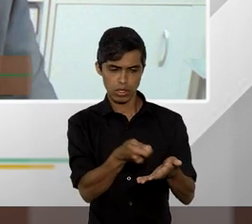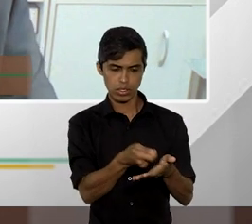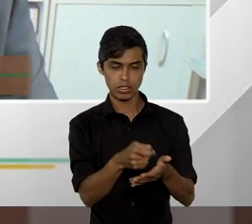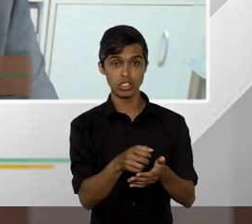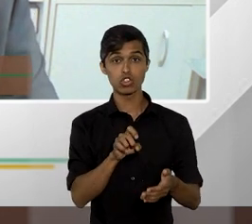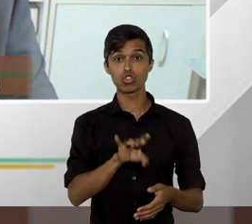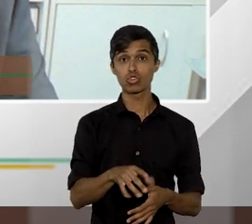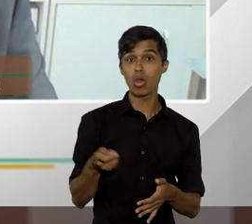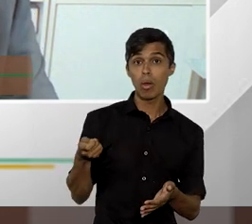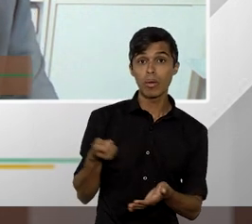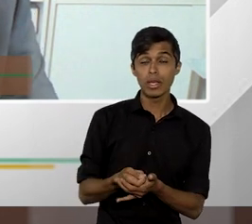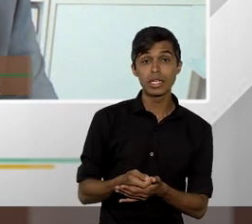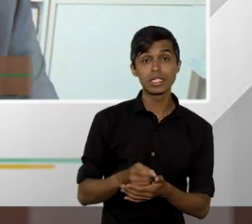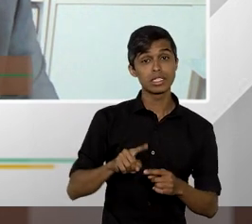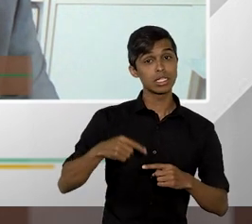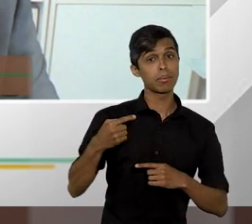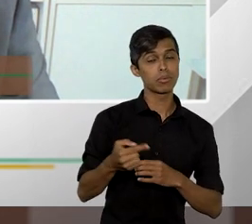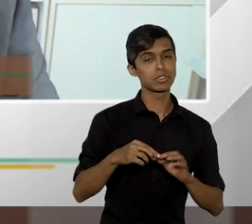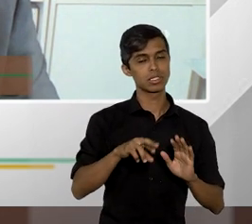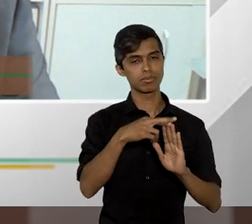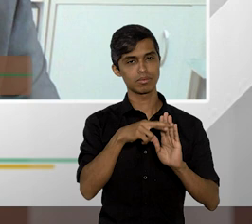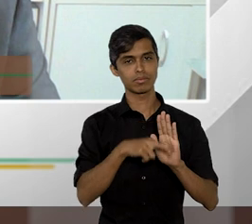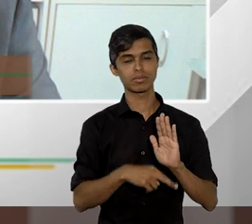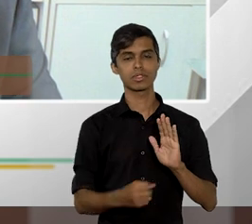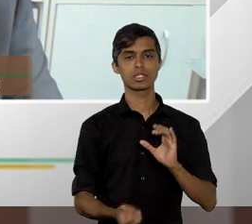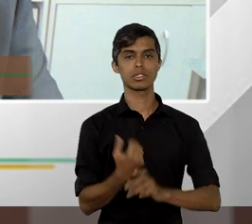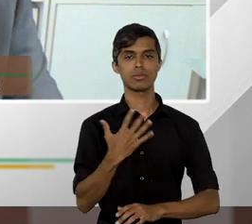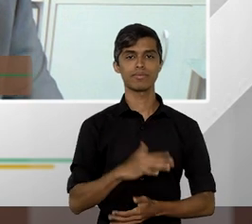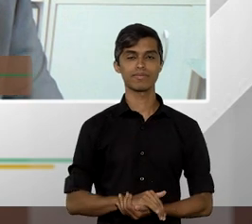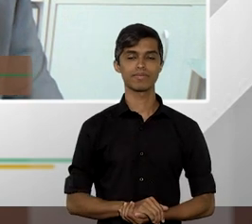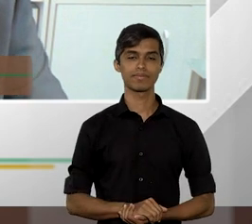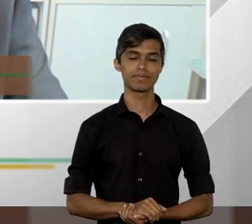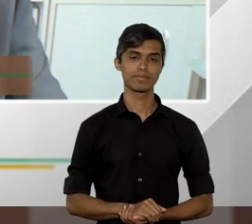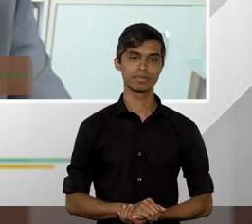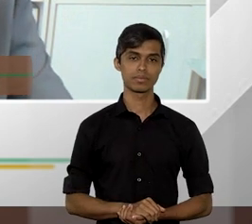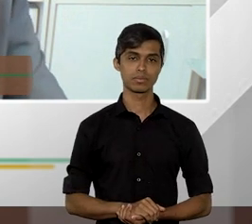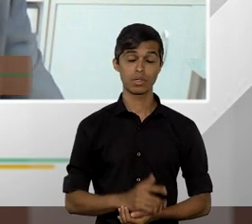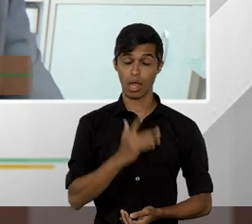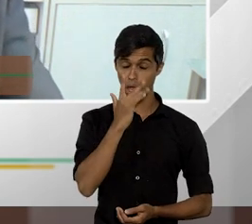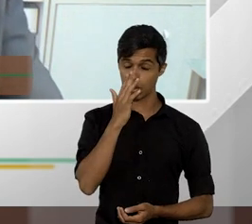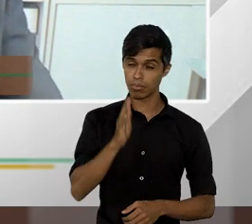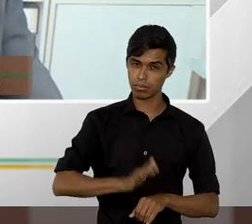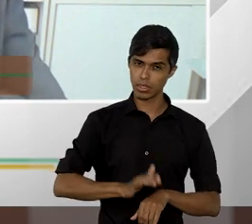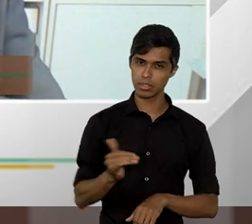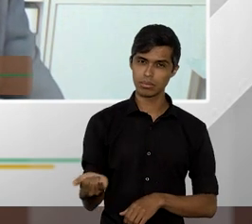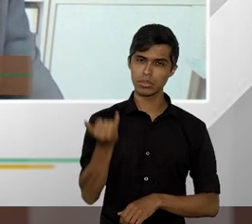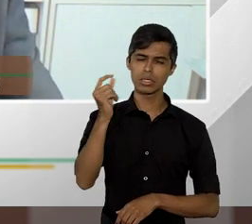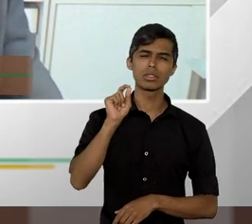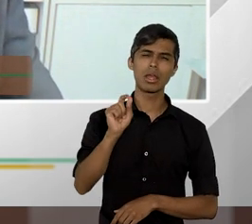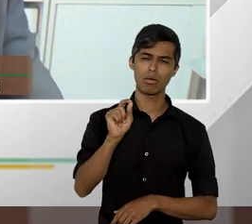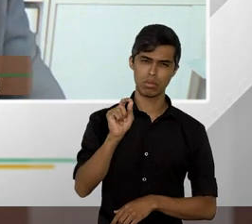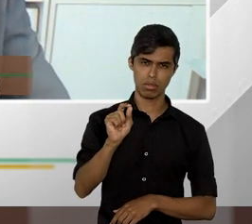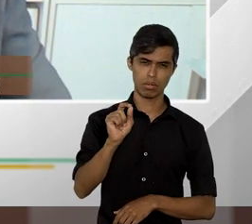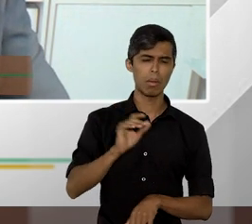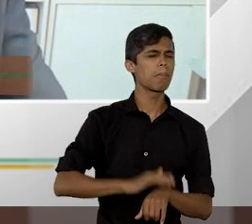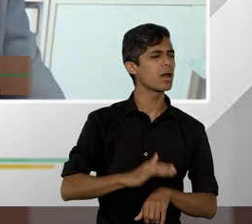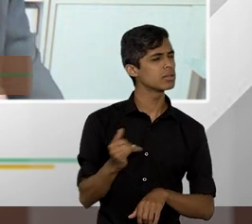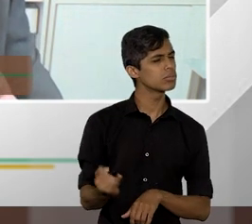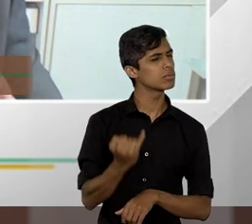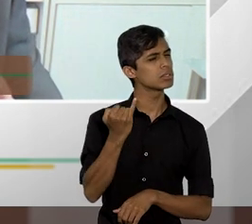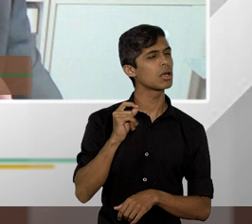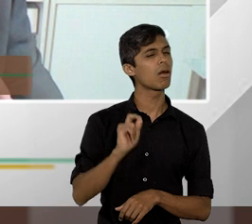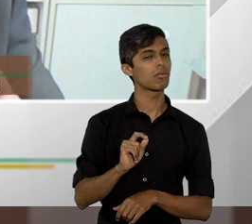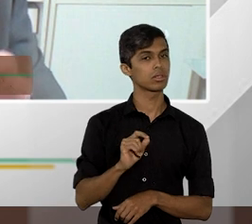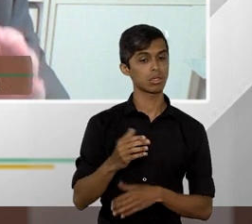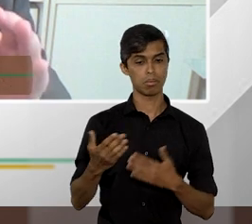exigidos depois da regulamentação o que eu acho mais importante mais importante nessa